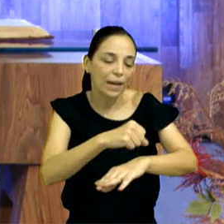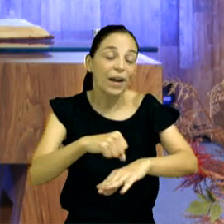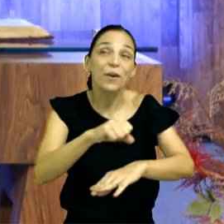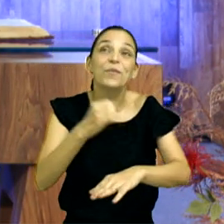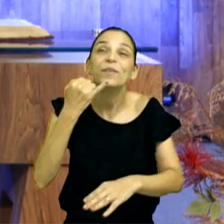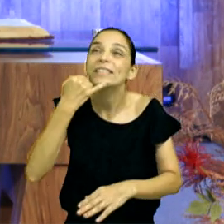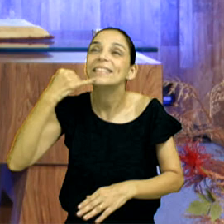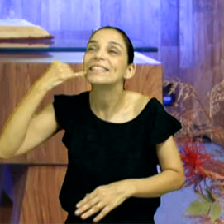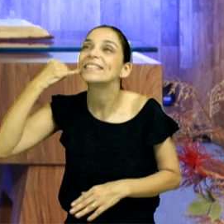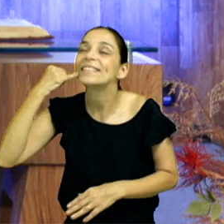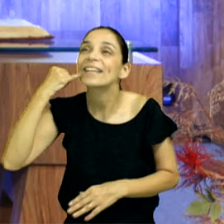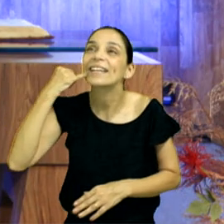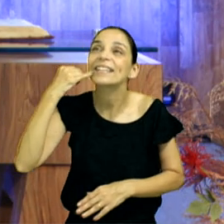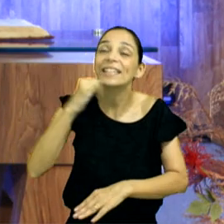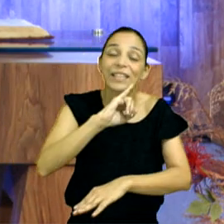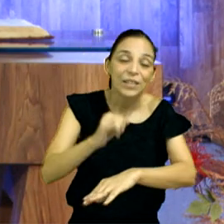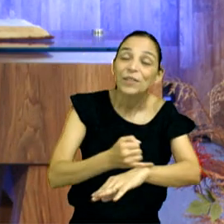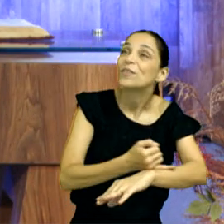meu Deus,